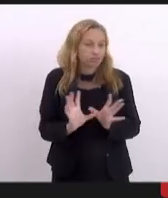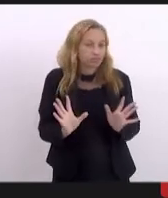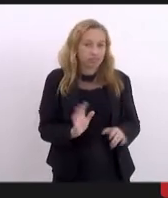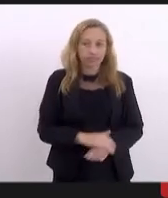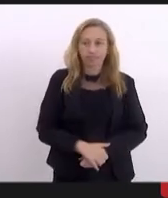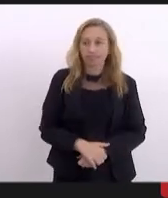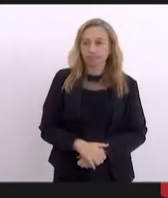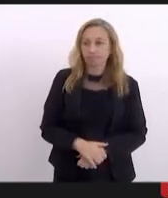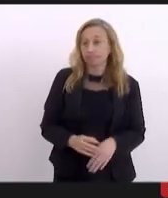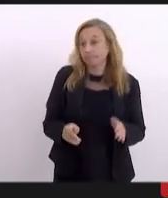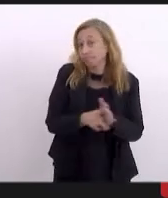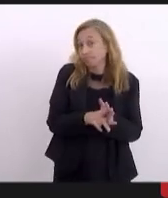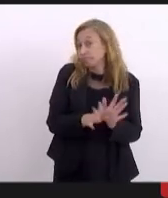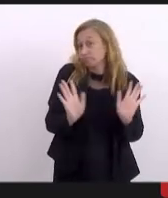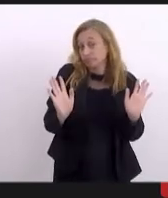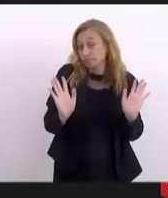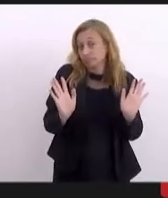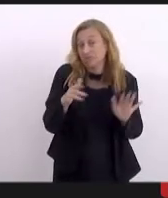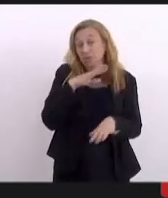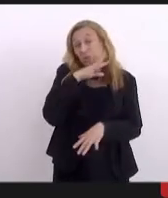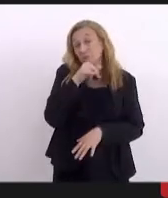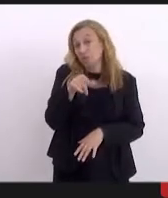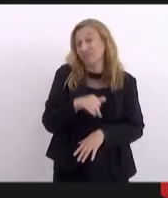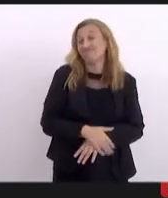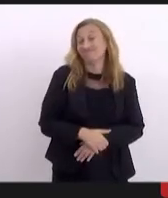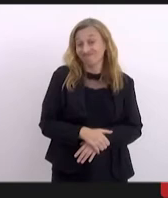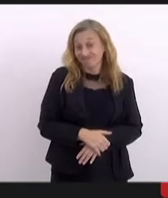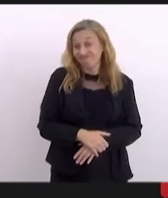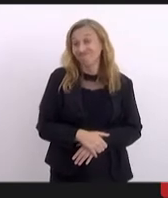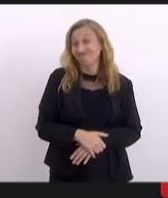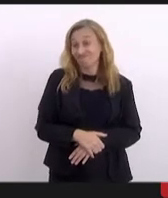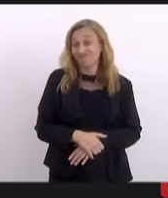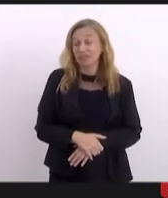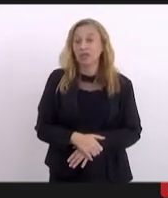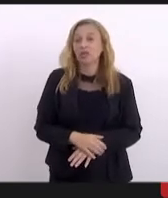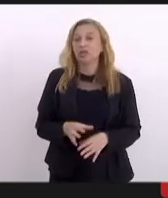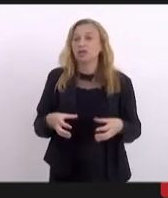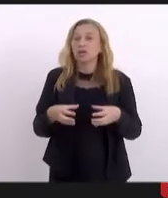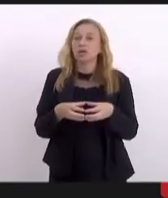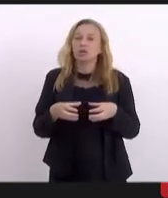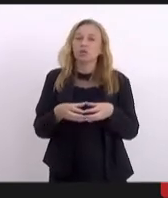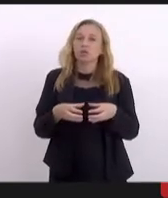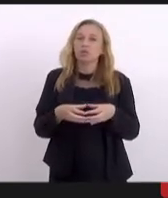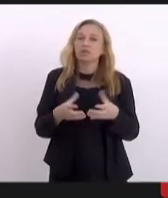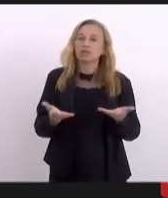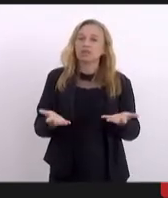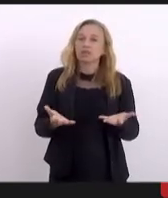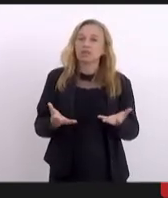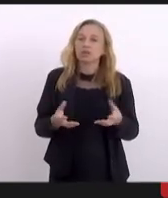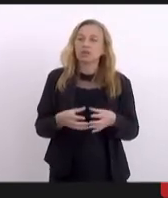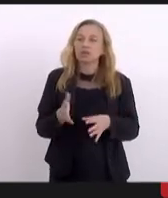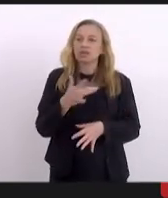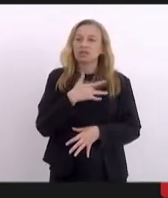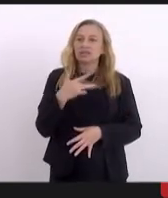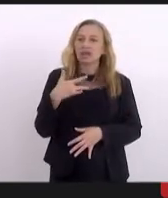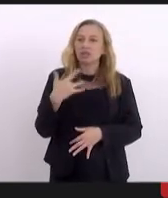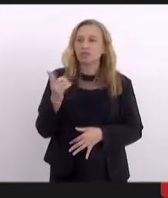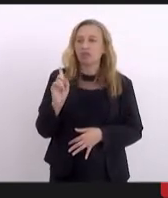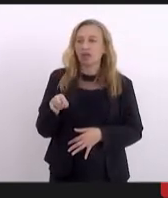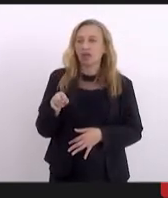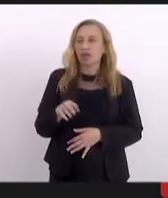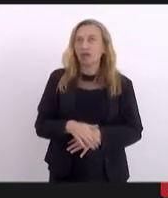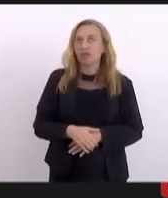o projeto. É muito ruim, né, a gente, enquanto Comissão de Saúde, né,